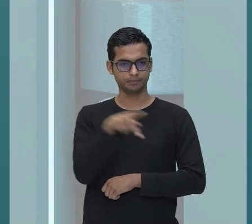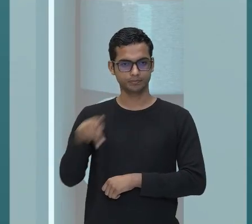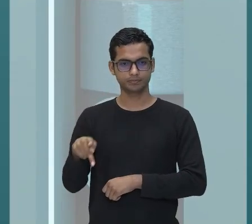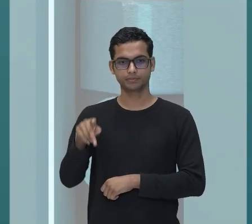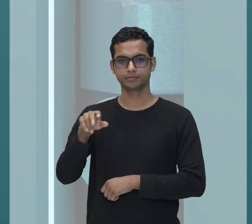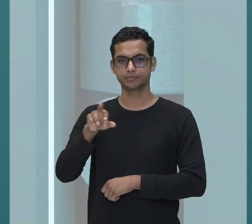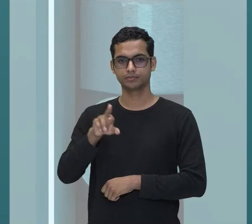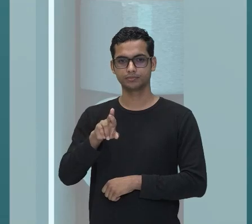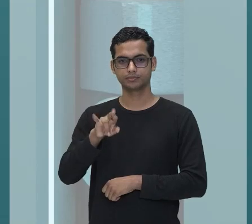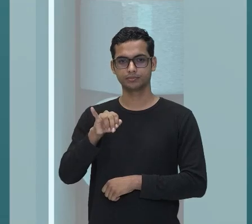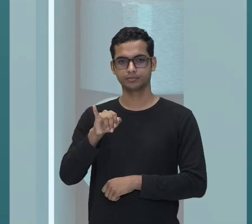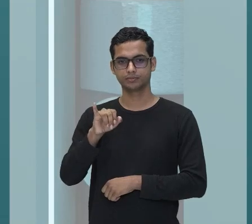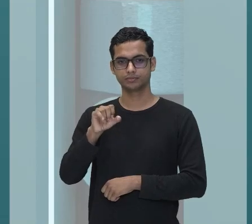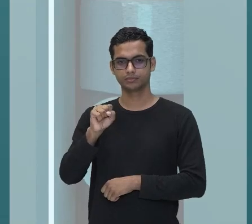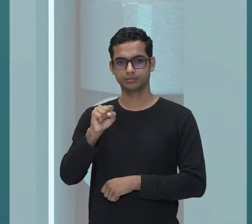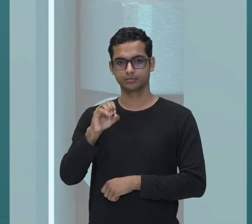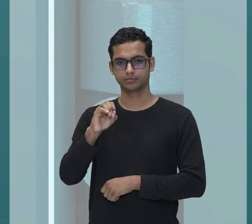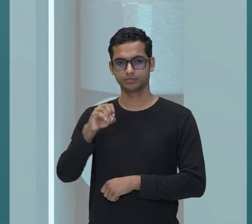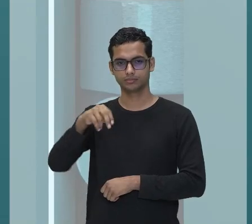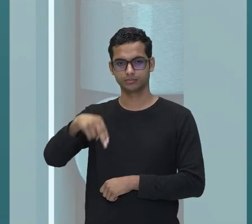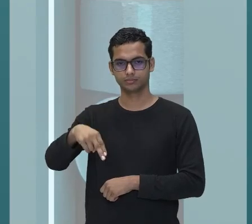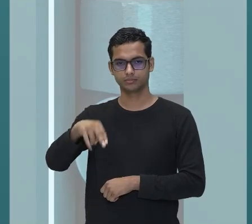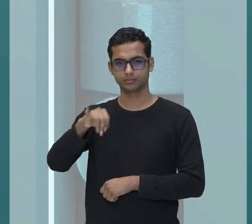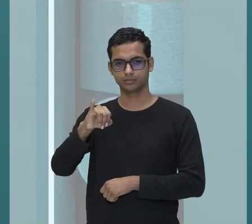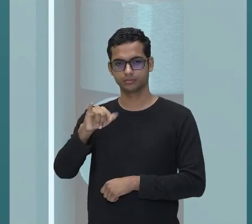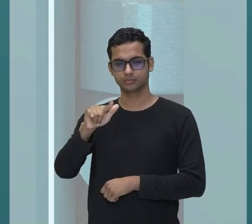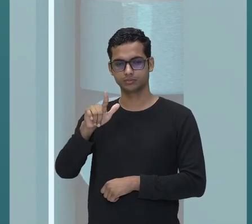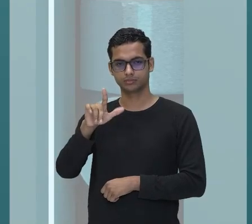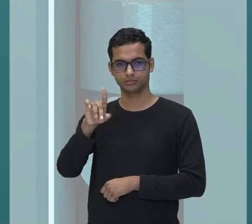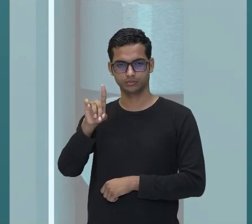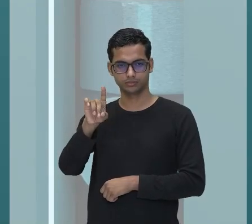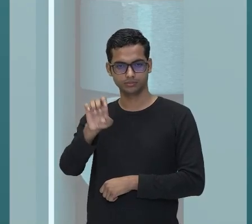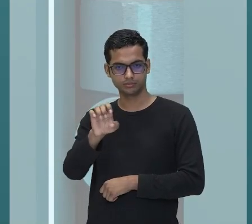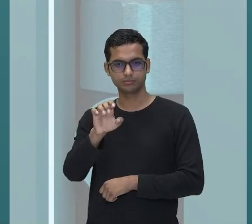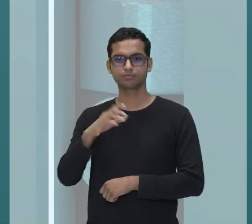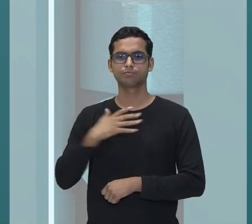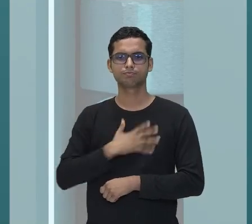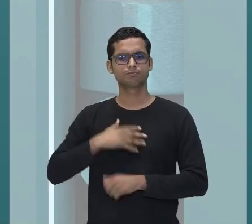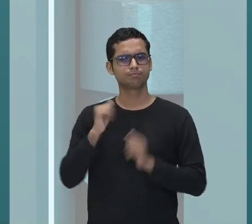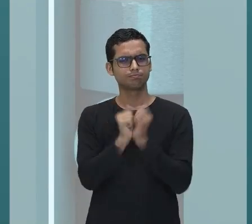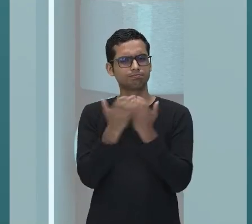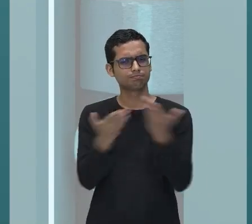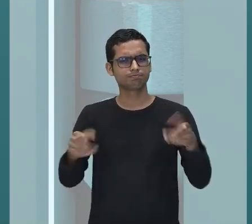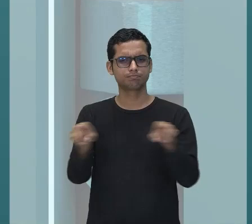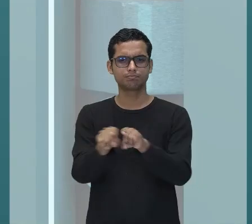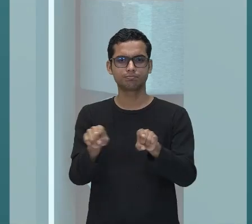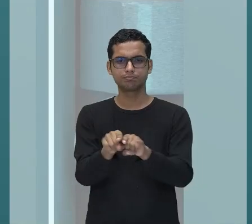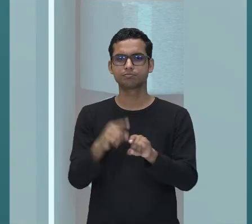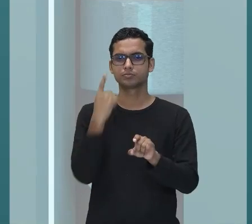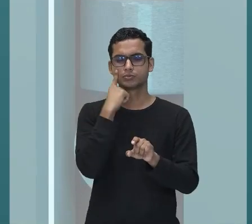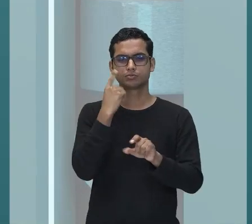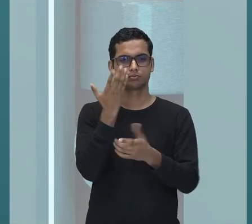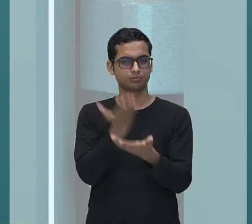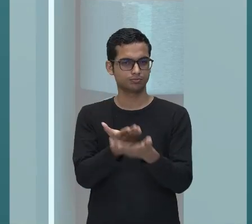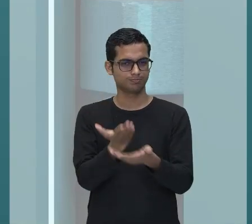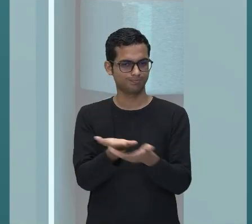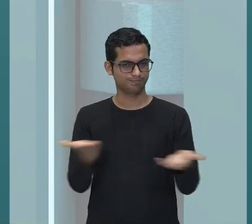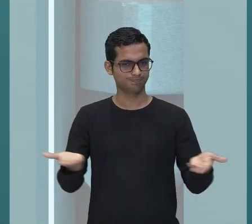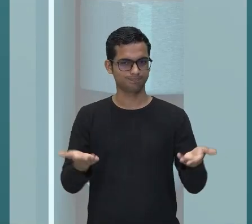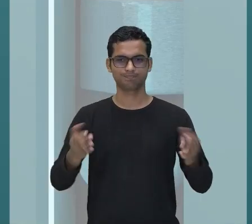Risonil de Araújo e é sempre um prazer enorme estar aqui com vocês para mais uma aula.